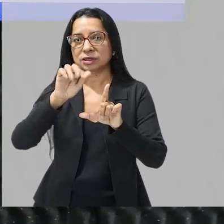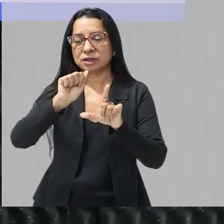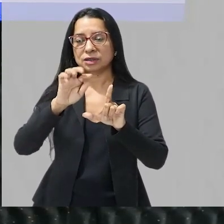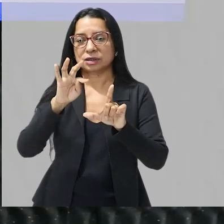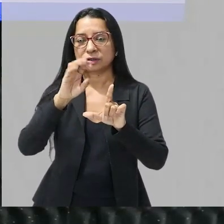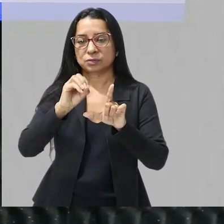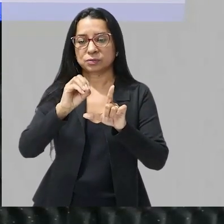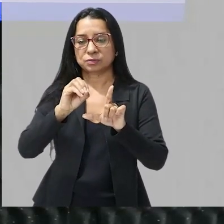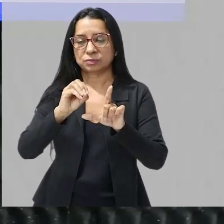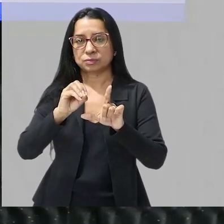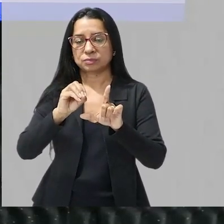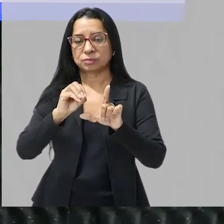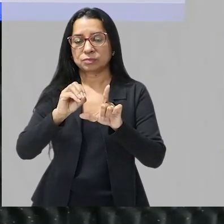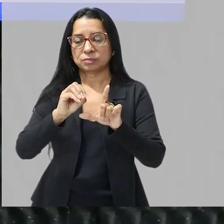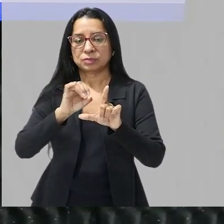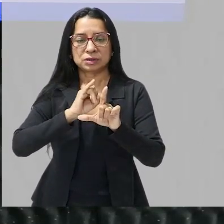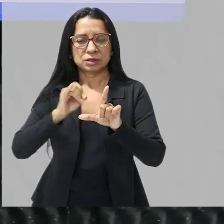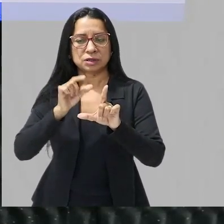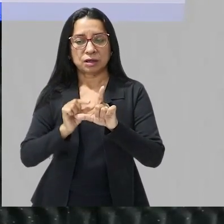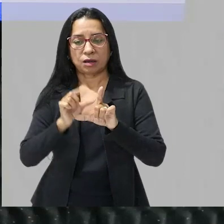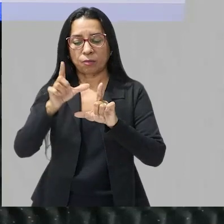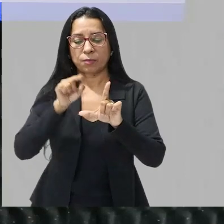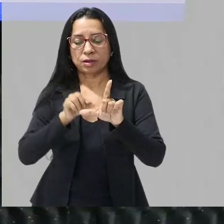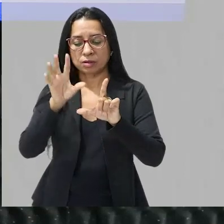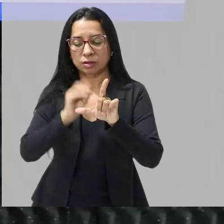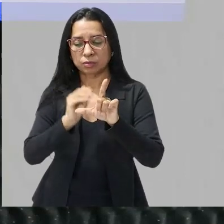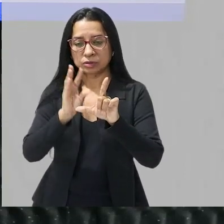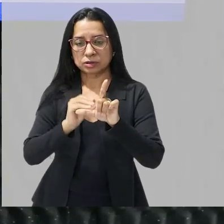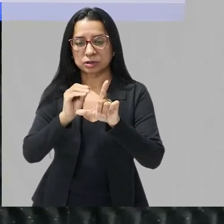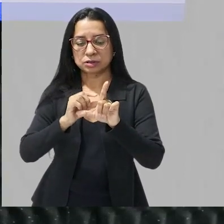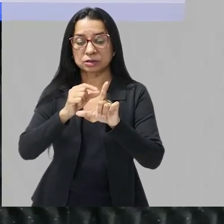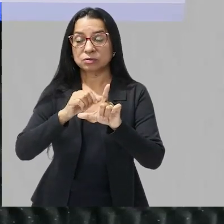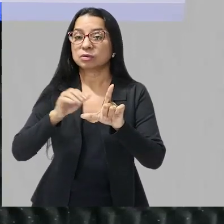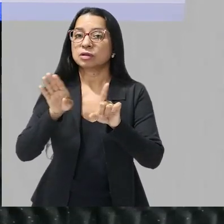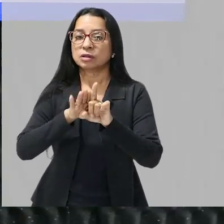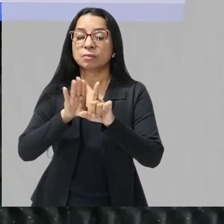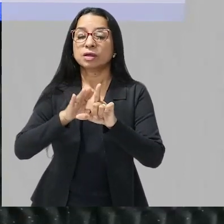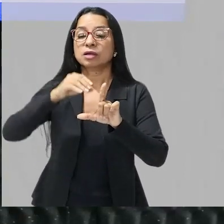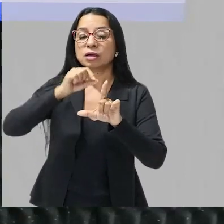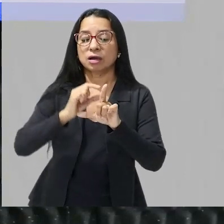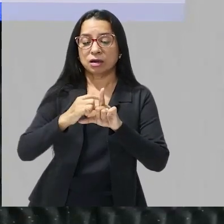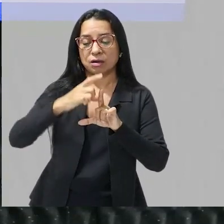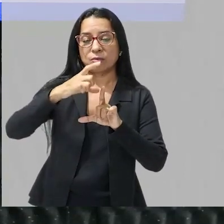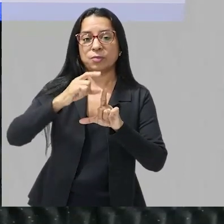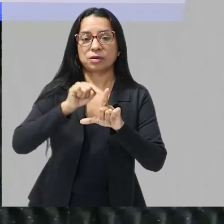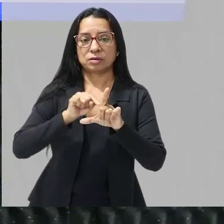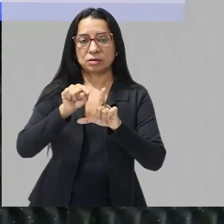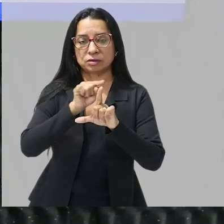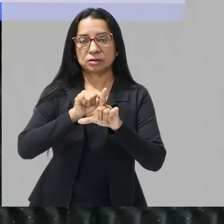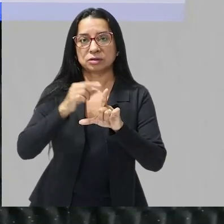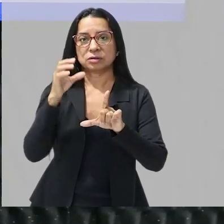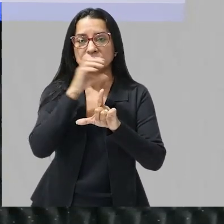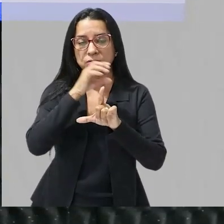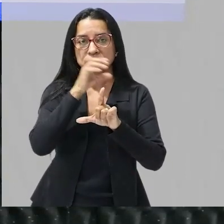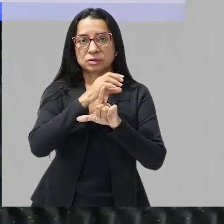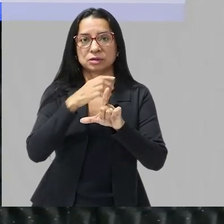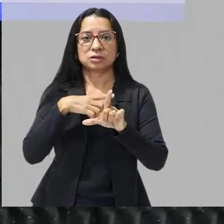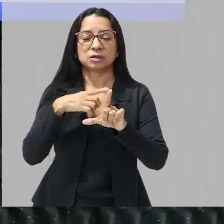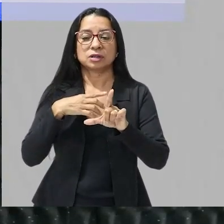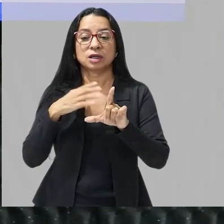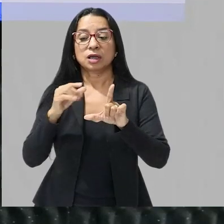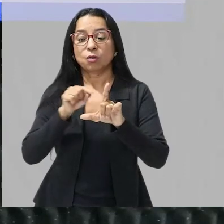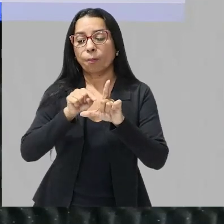aumenta a velocidade da reação enzimática só que até um determinado ponto e aí nós temos uma limitação aqui porque